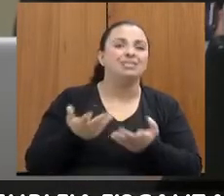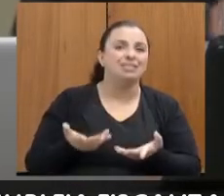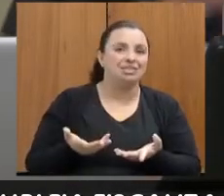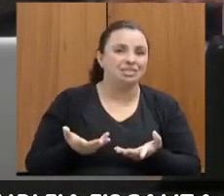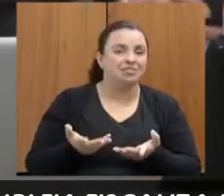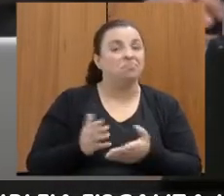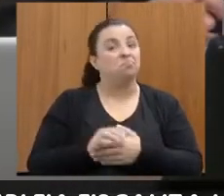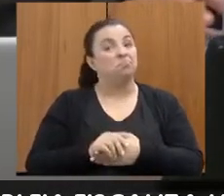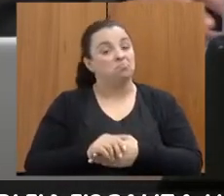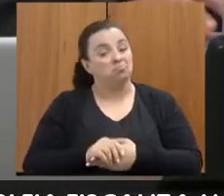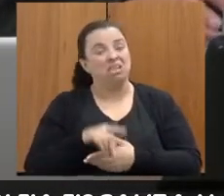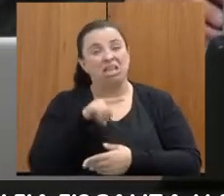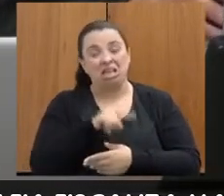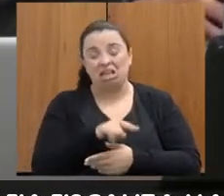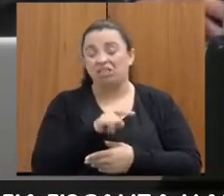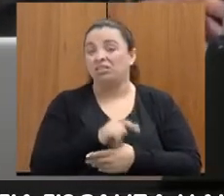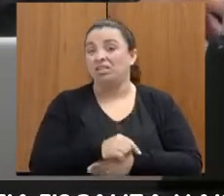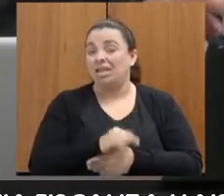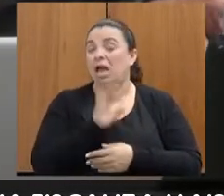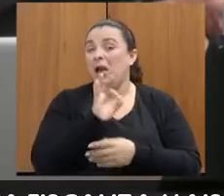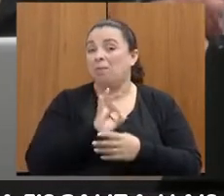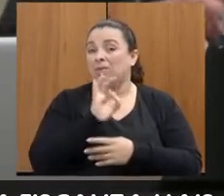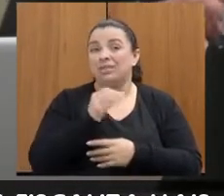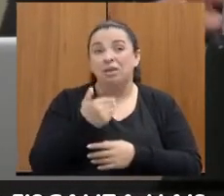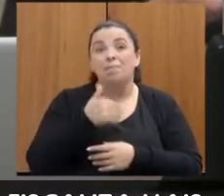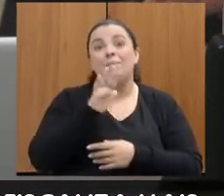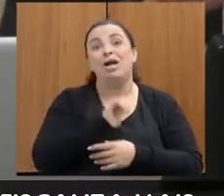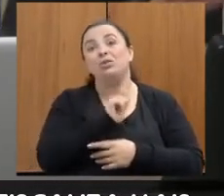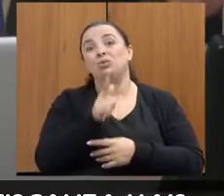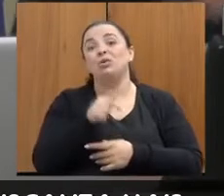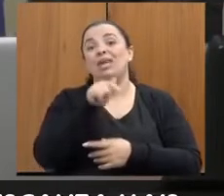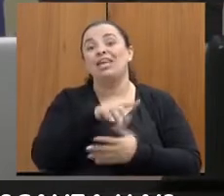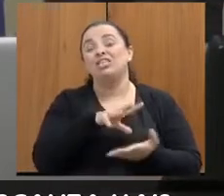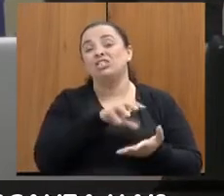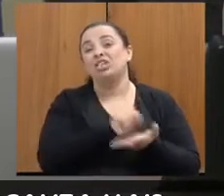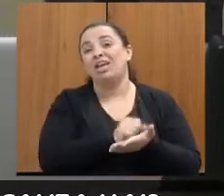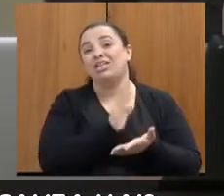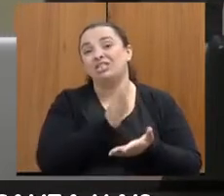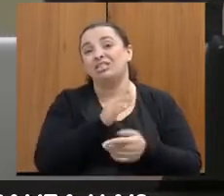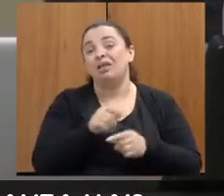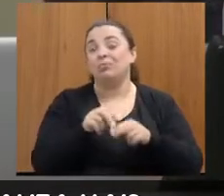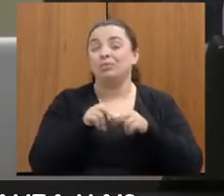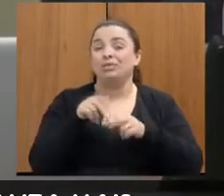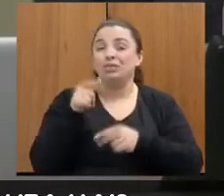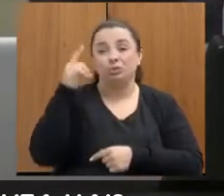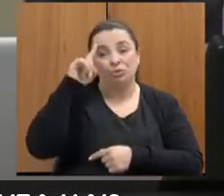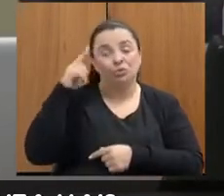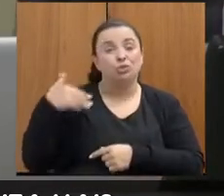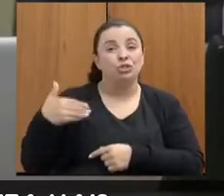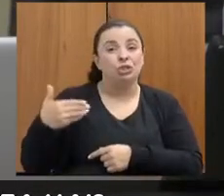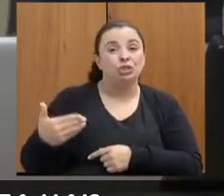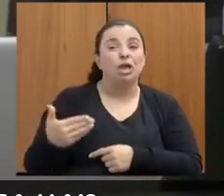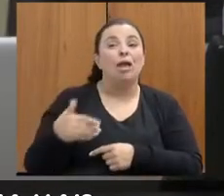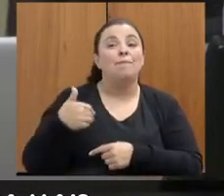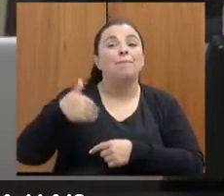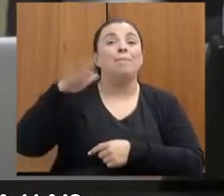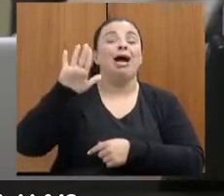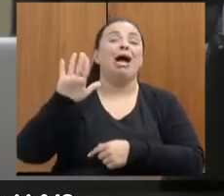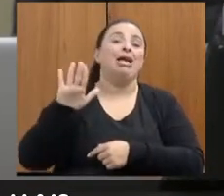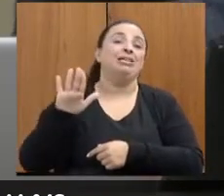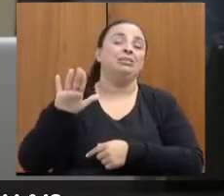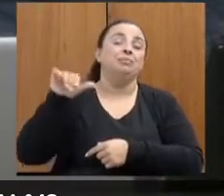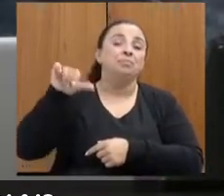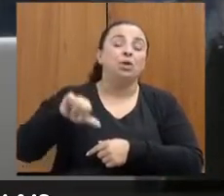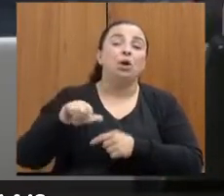infelizmente, o número é muito maior, porque esse é um número subnotificado pela dificuldade que as mulheres têm de se dirigir nas delegacias. Então, nós vamos